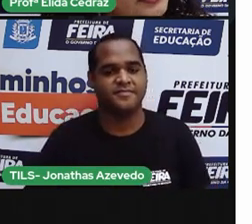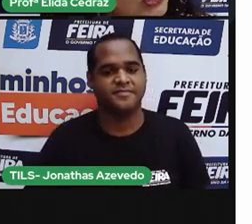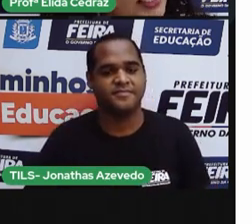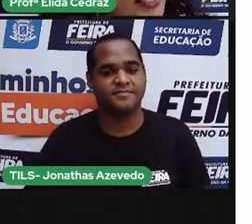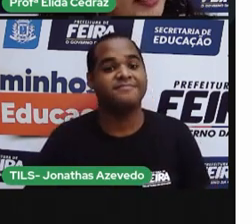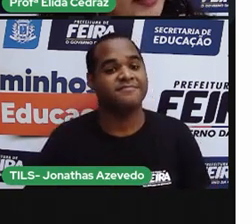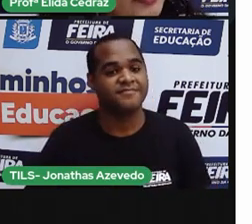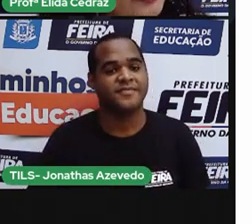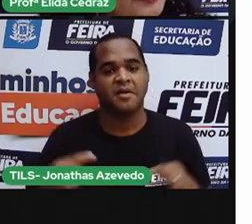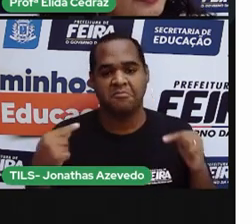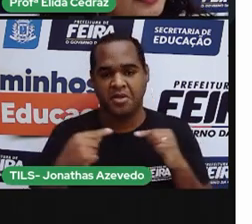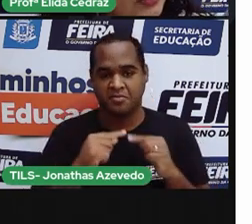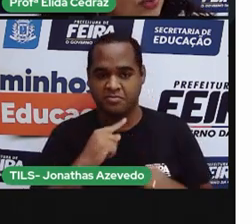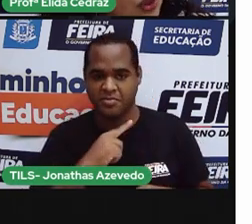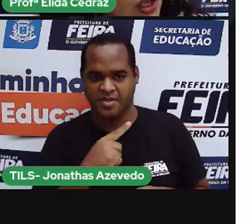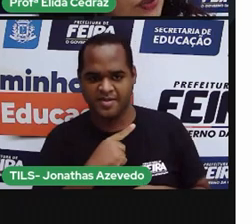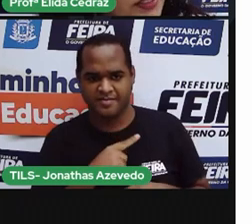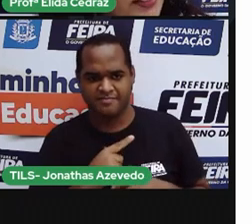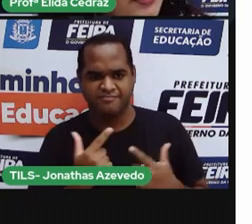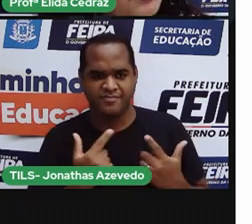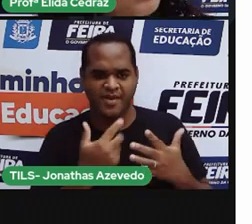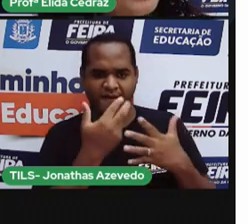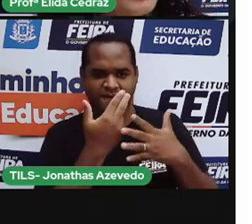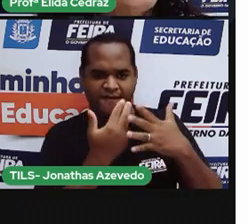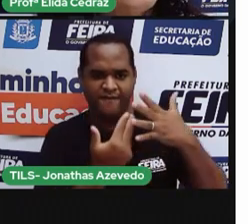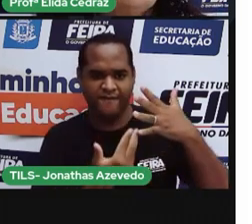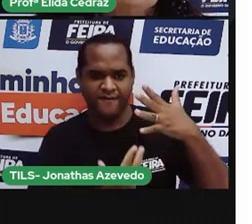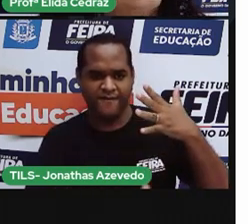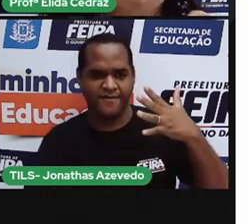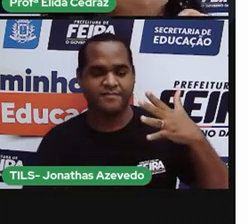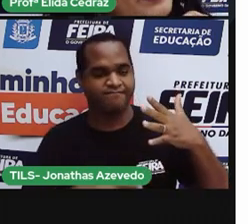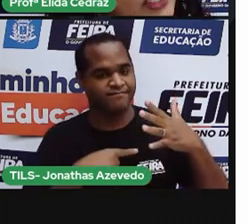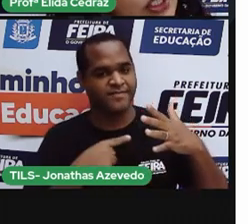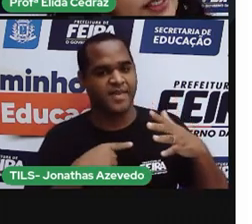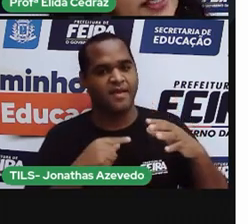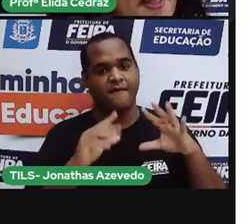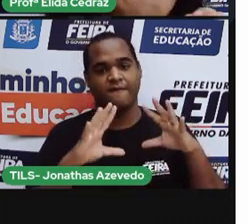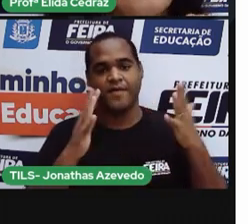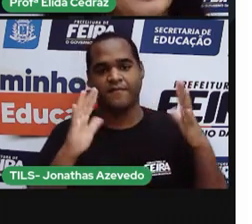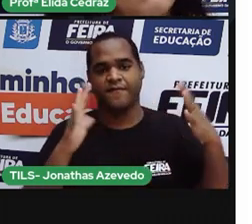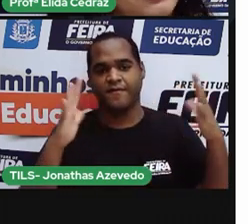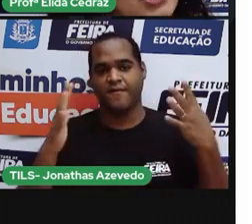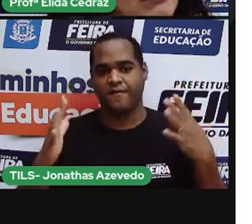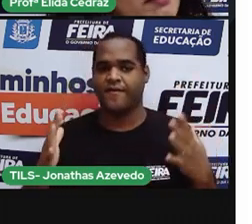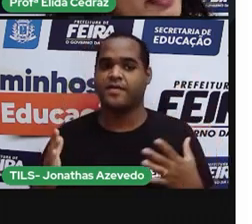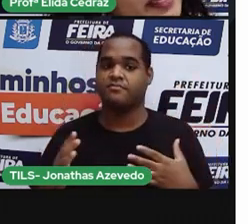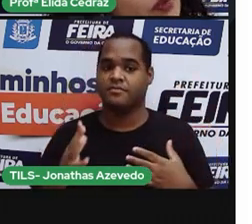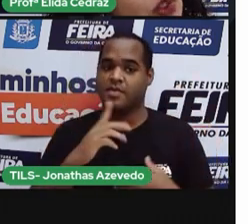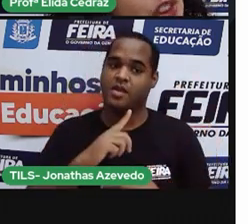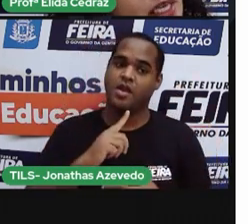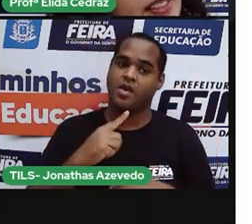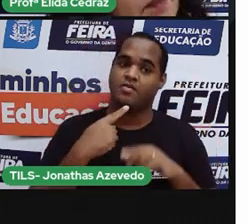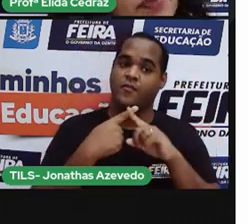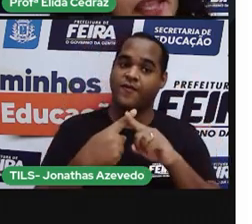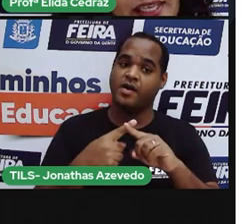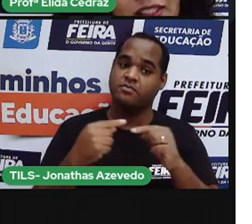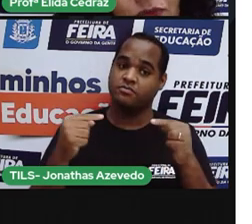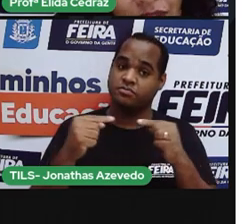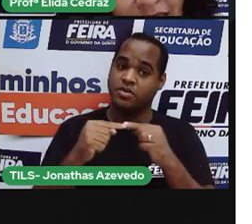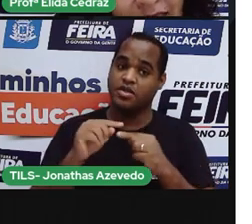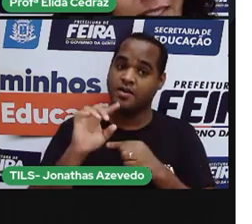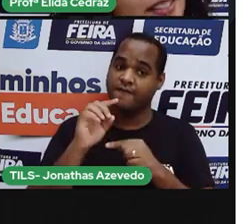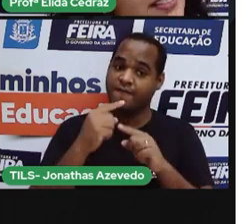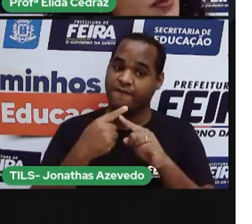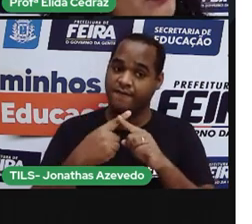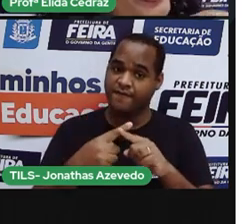Existem aí, em todos esses lugarzinhos, festas. Mas você só vai marcar um X nas